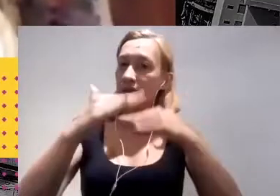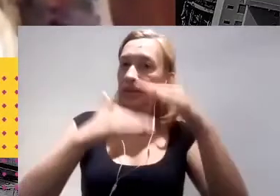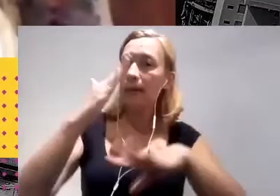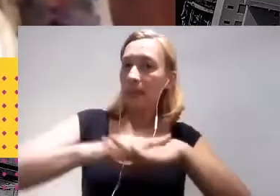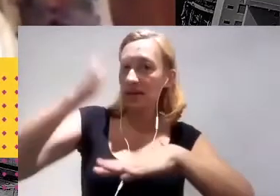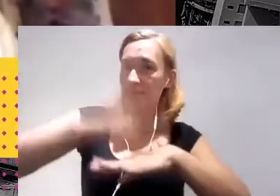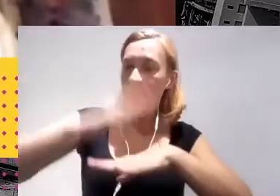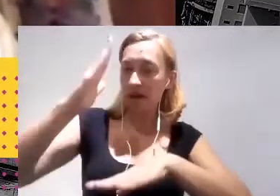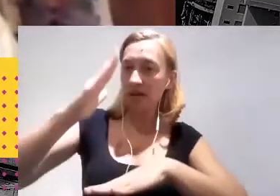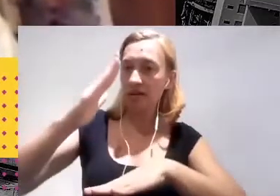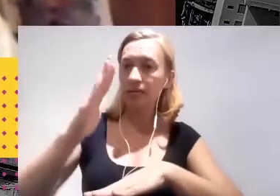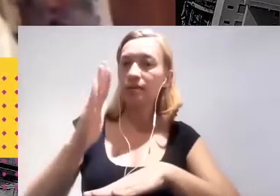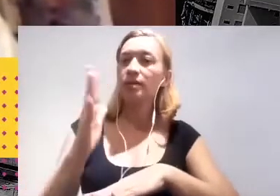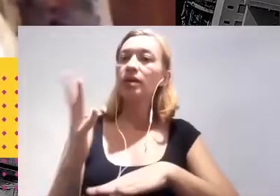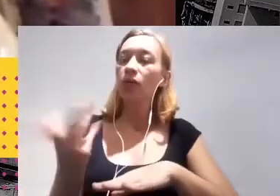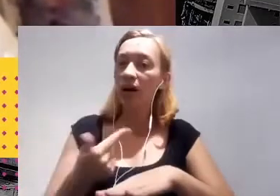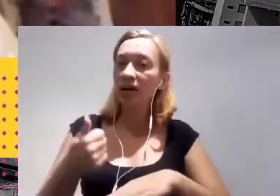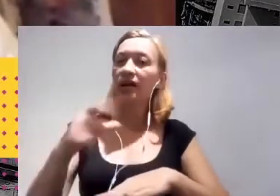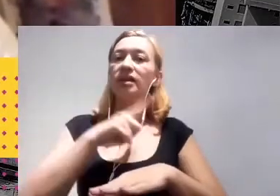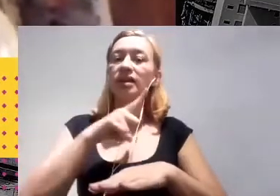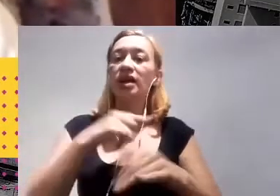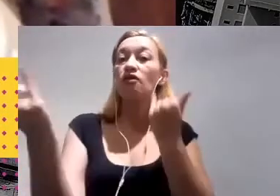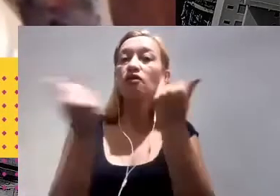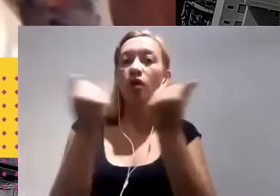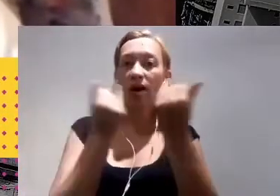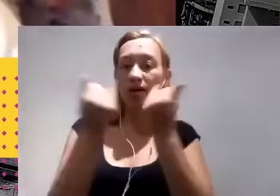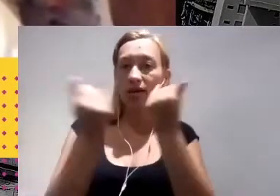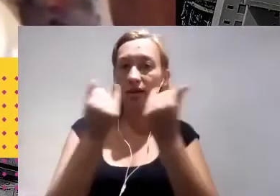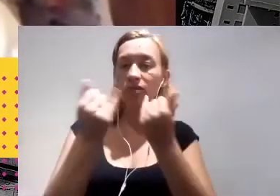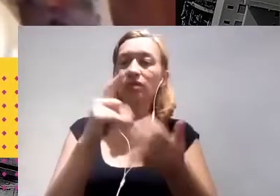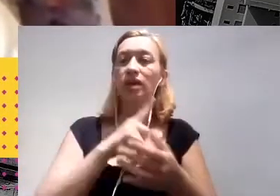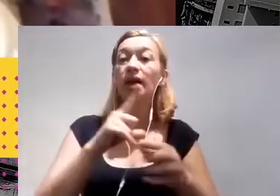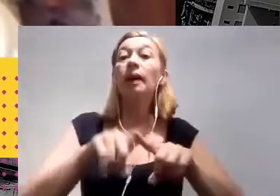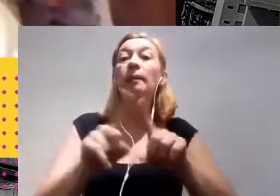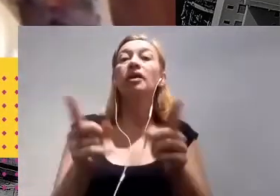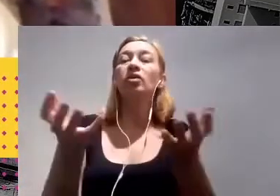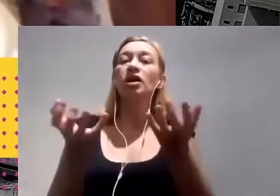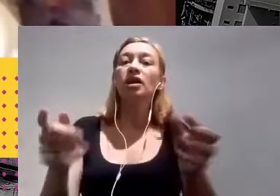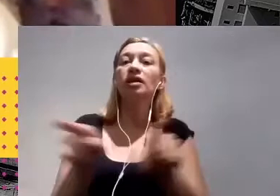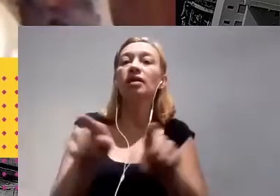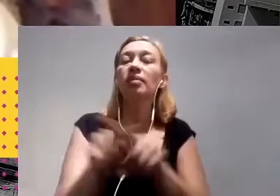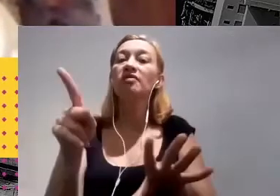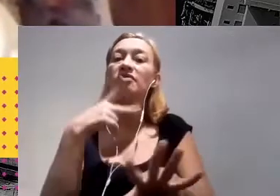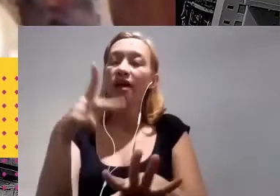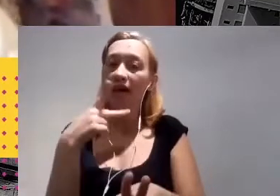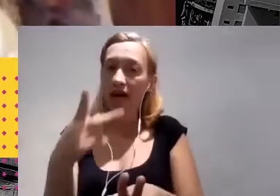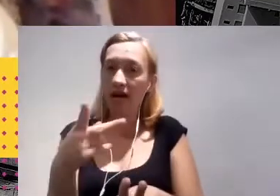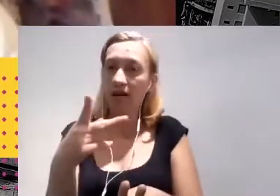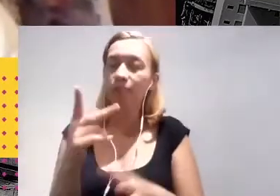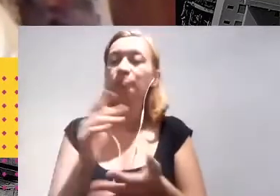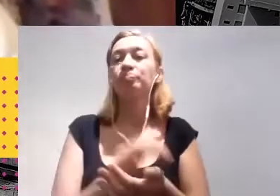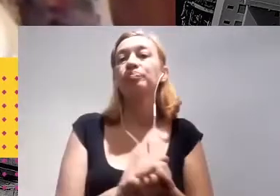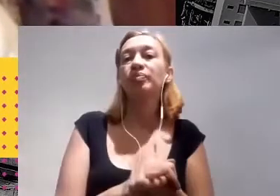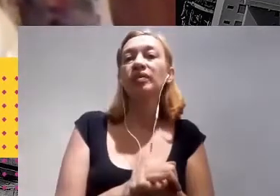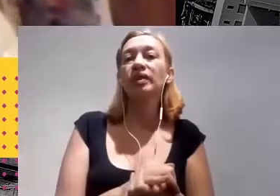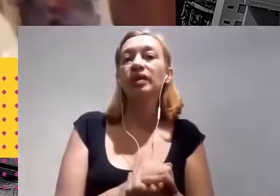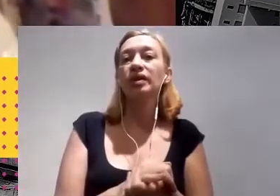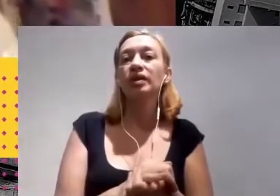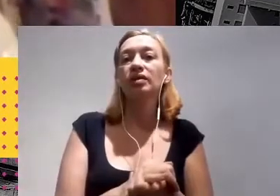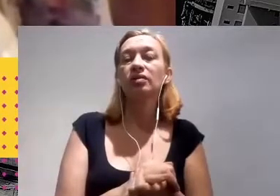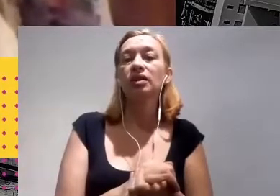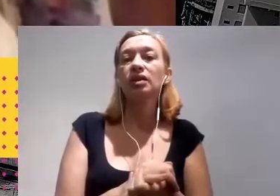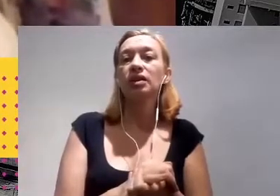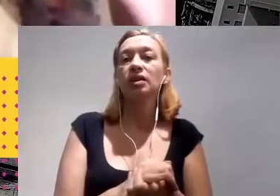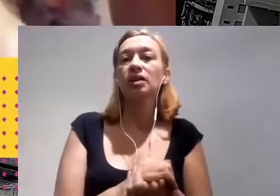ter essa base de informação, mas também queria aqui ressaltar daquelas medidas que a gente chama as medidas sem arrependimento, as medidas